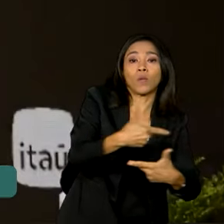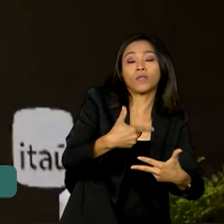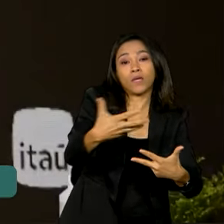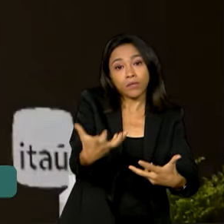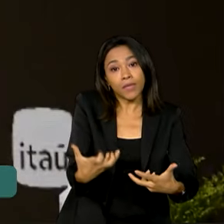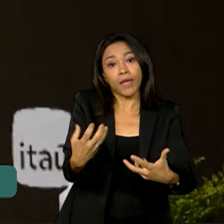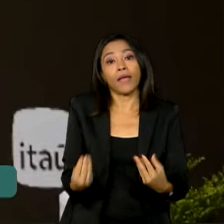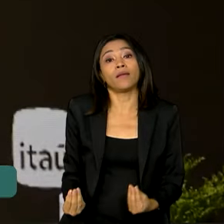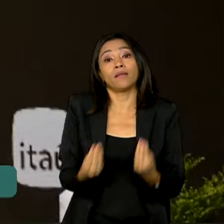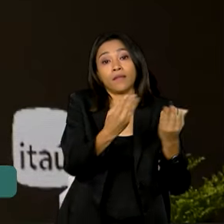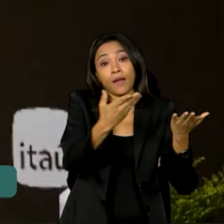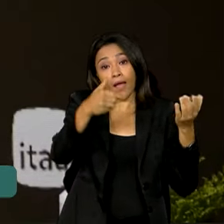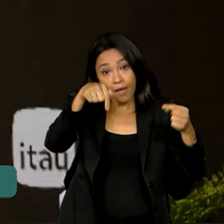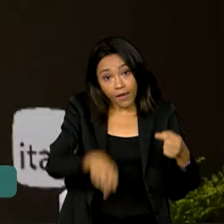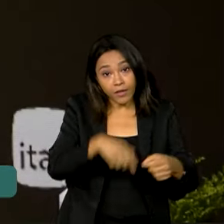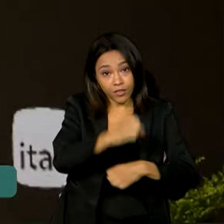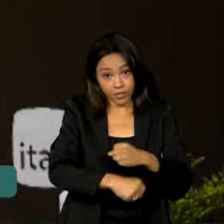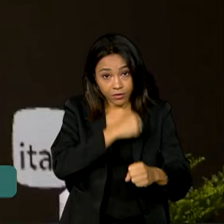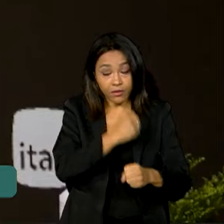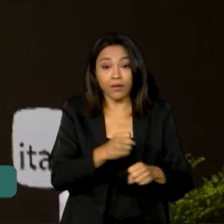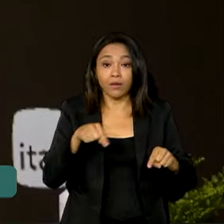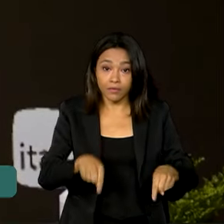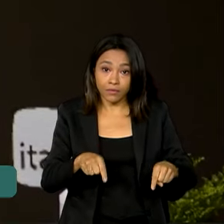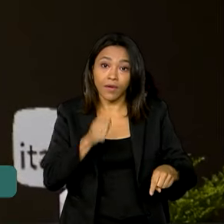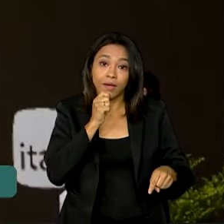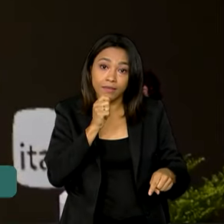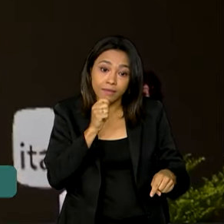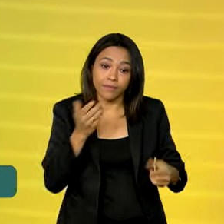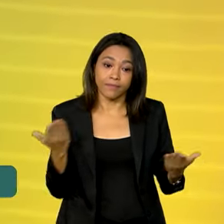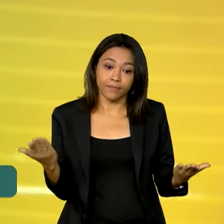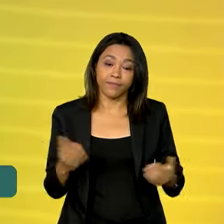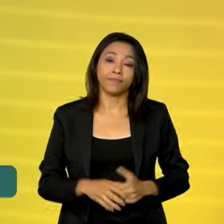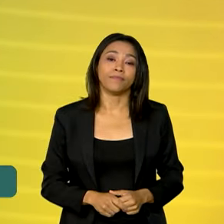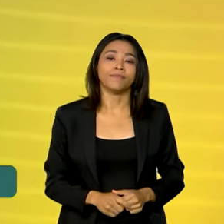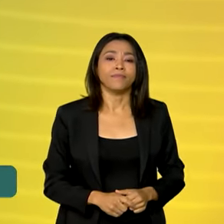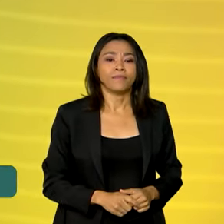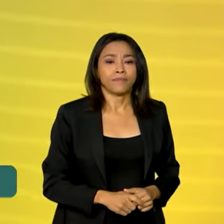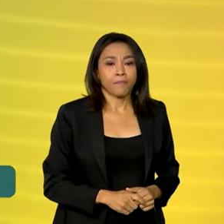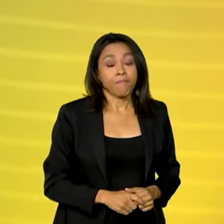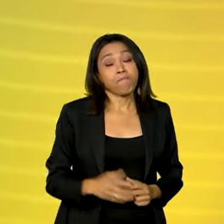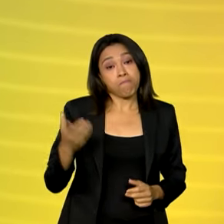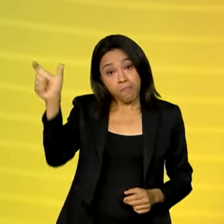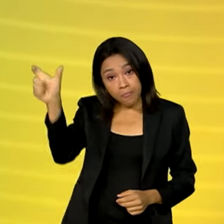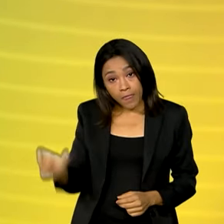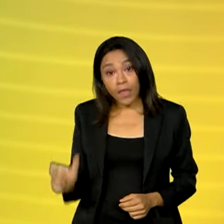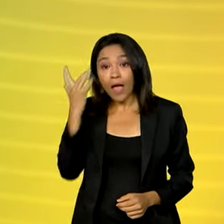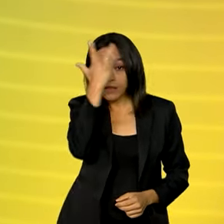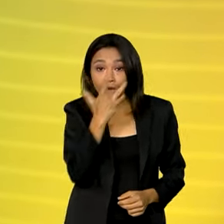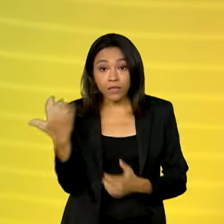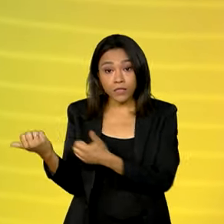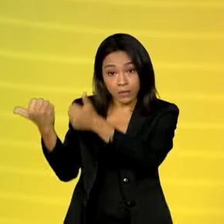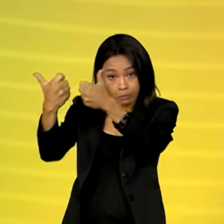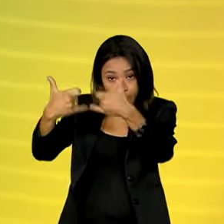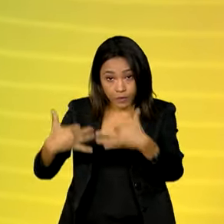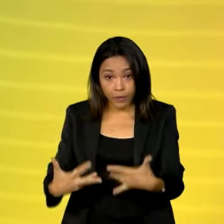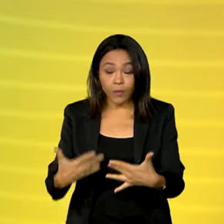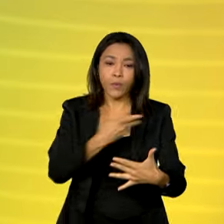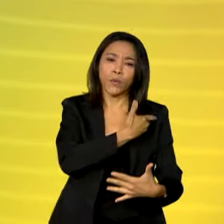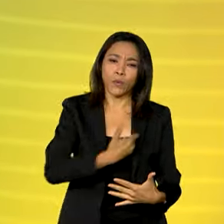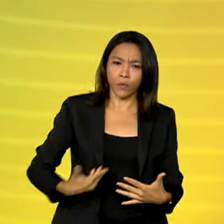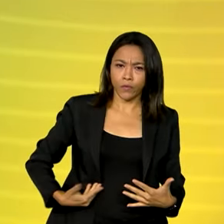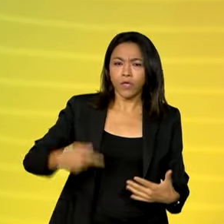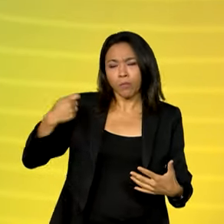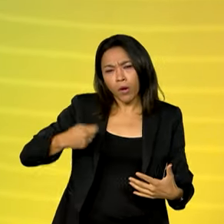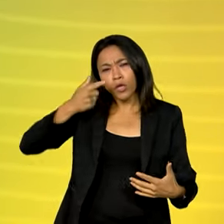é o programa do planejamento com a Fazenda de revisão do gasto. Fernando Haddad falou ainda que o governo pode rever